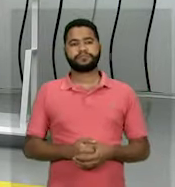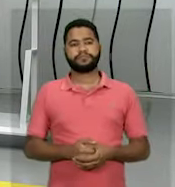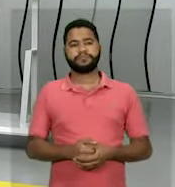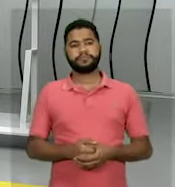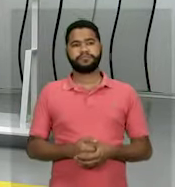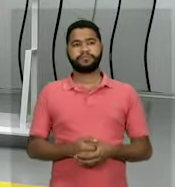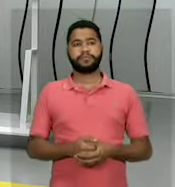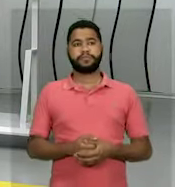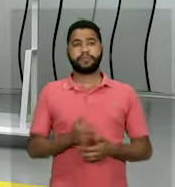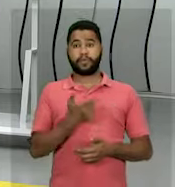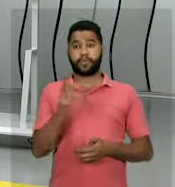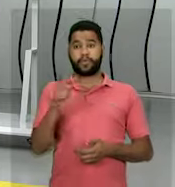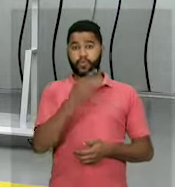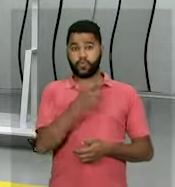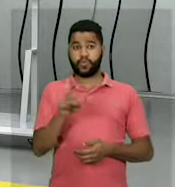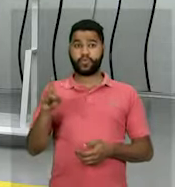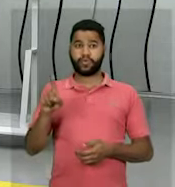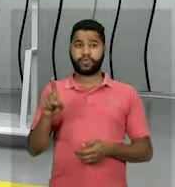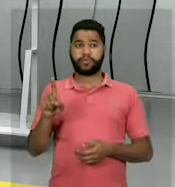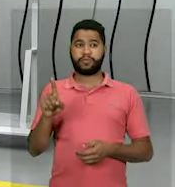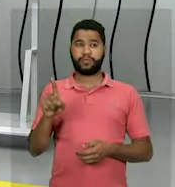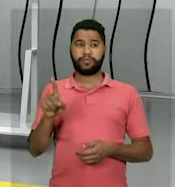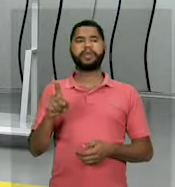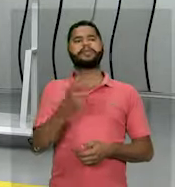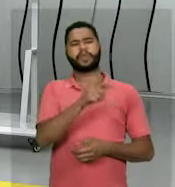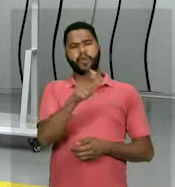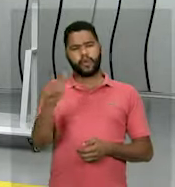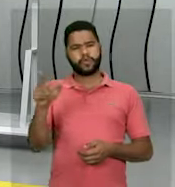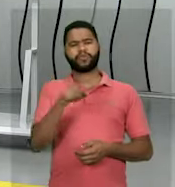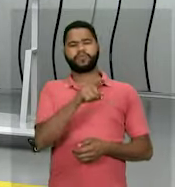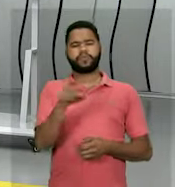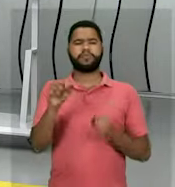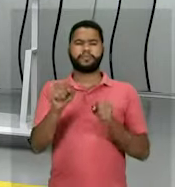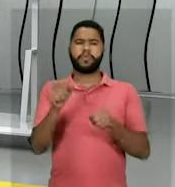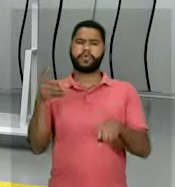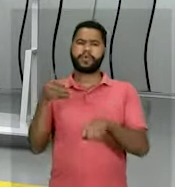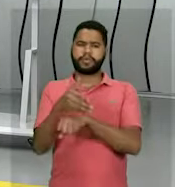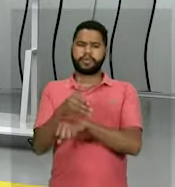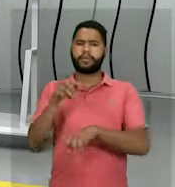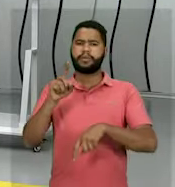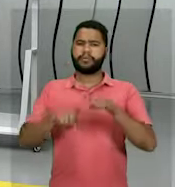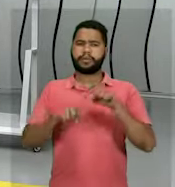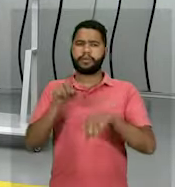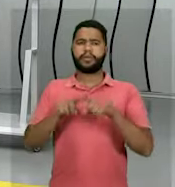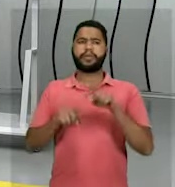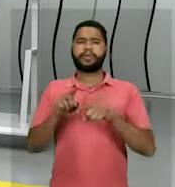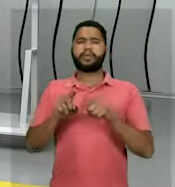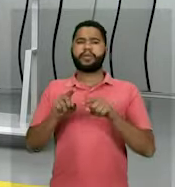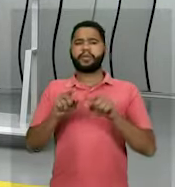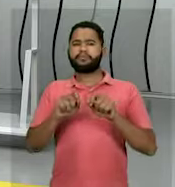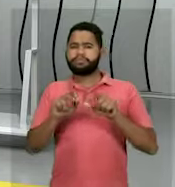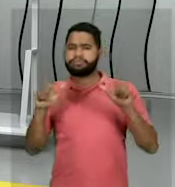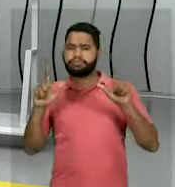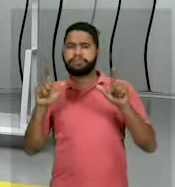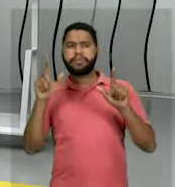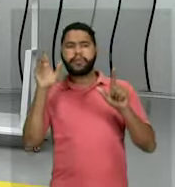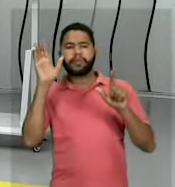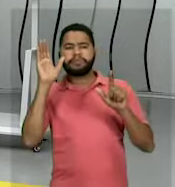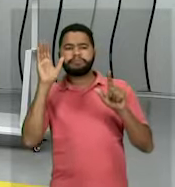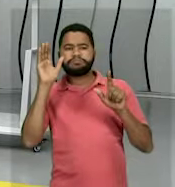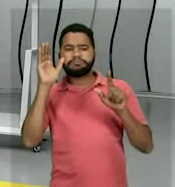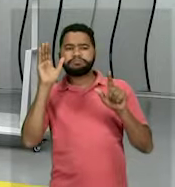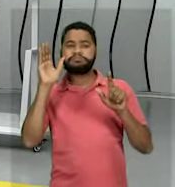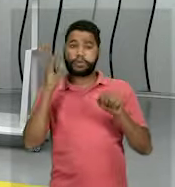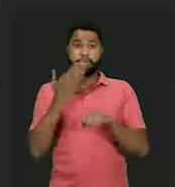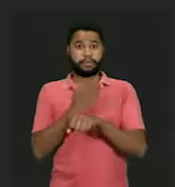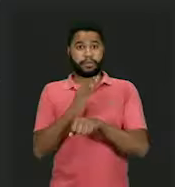Vamos para uma última questão? Bom, tem outras aqui, vocês podem acessar esse material em outro momento e praticarem